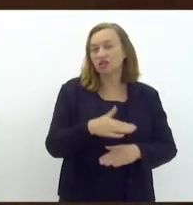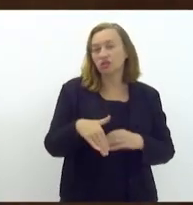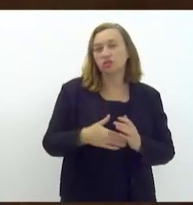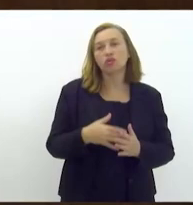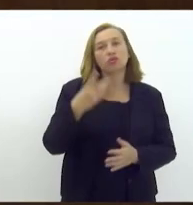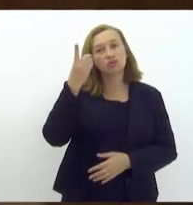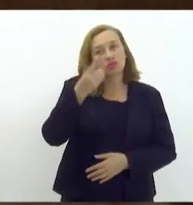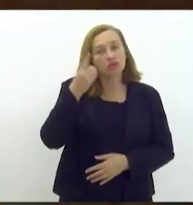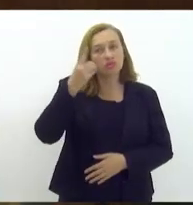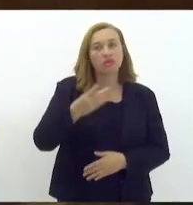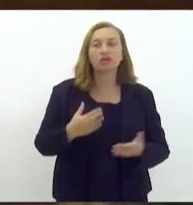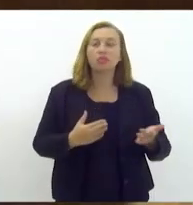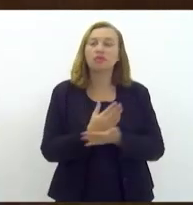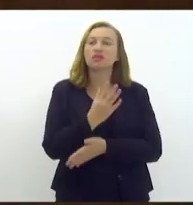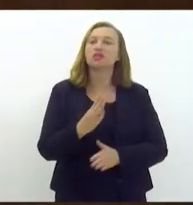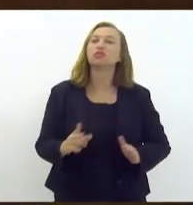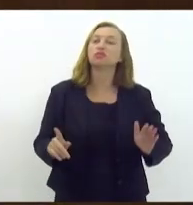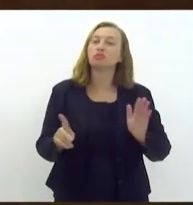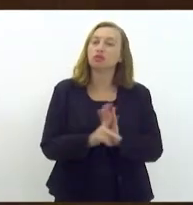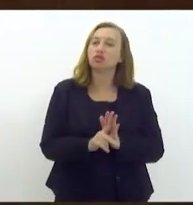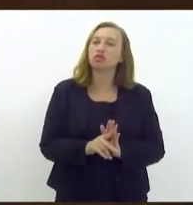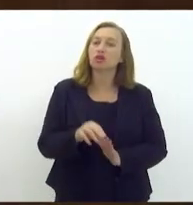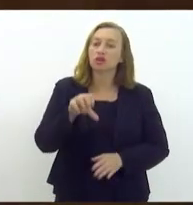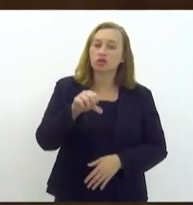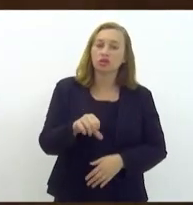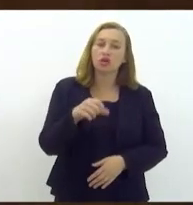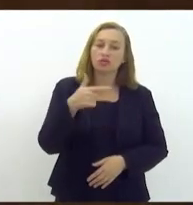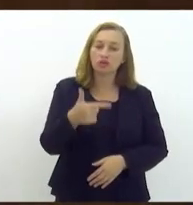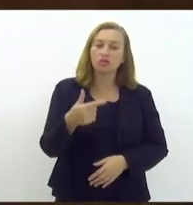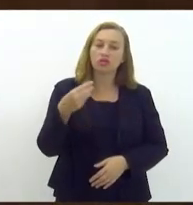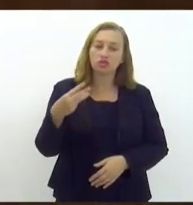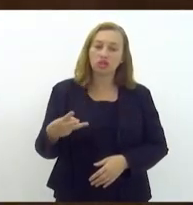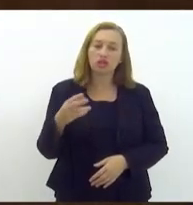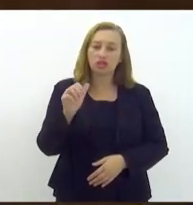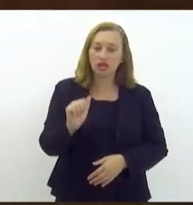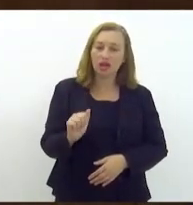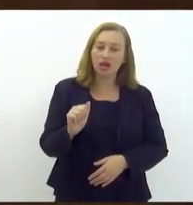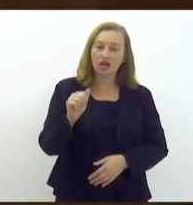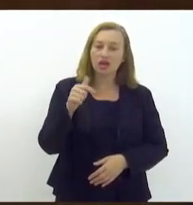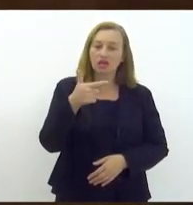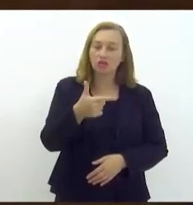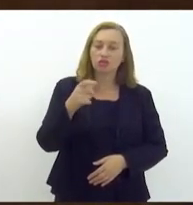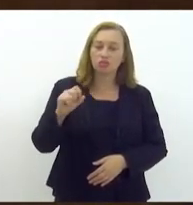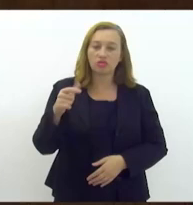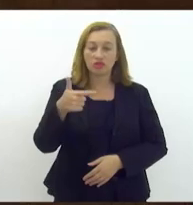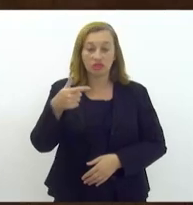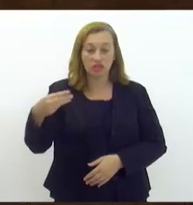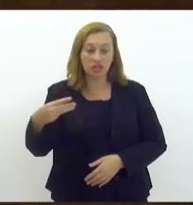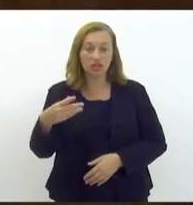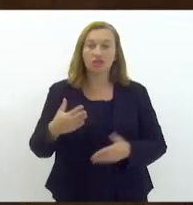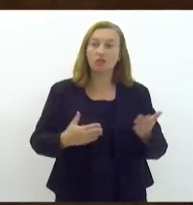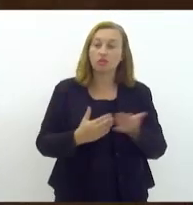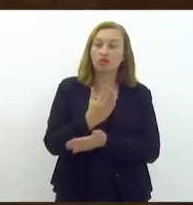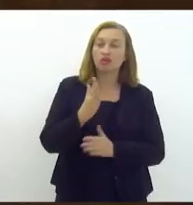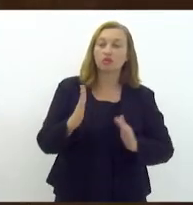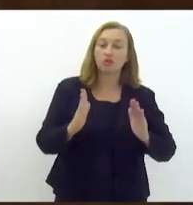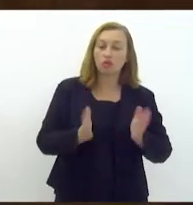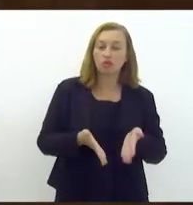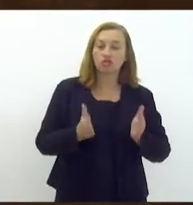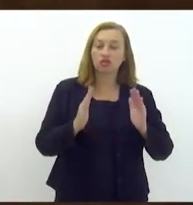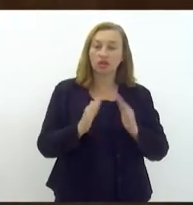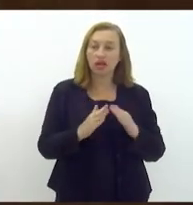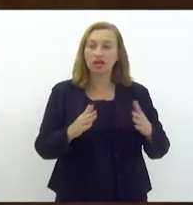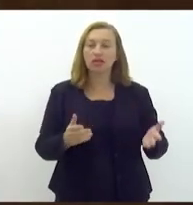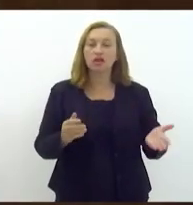pela aprovação do projeto 923A barra 2023 que foi aprovado hoje aqui na casa